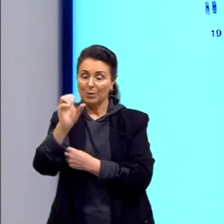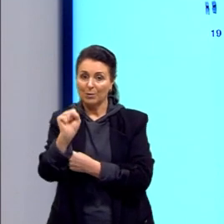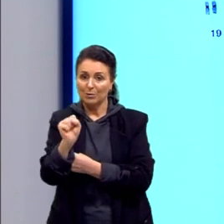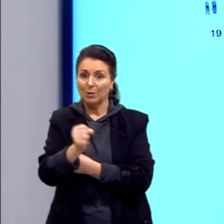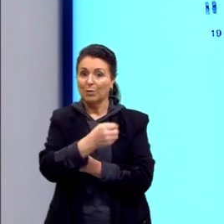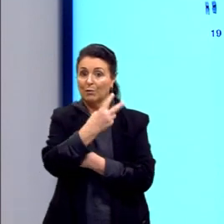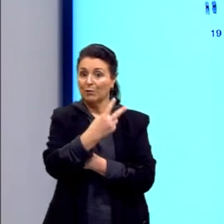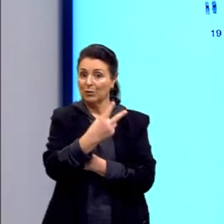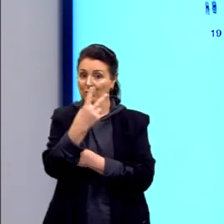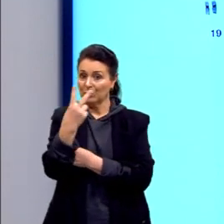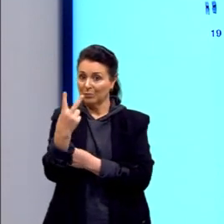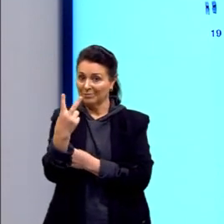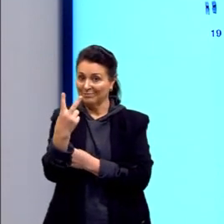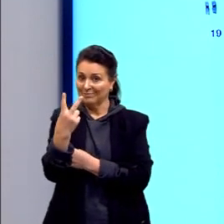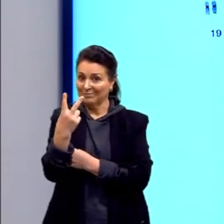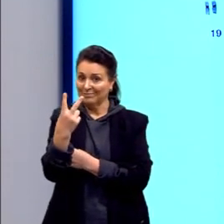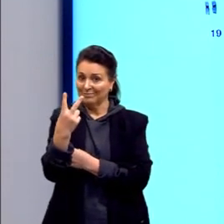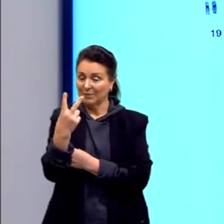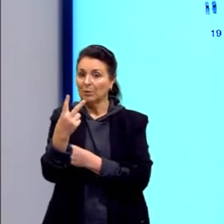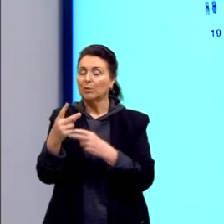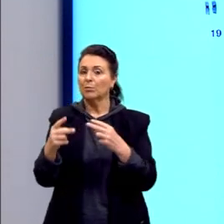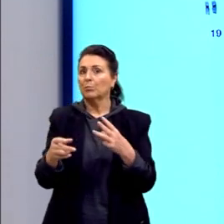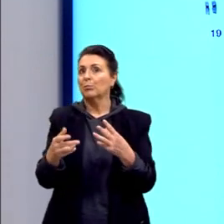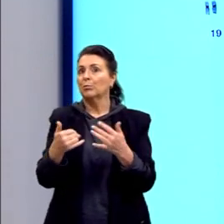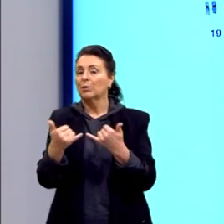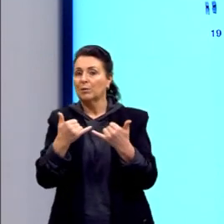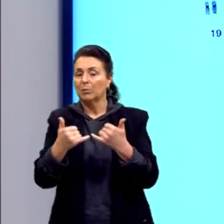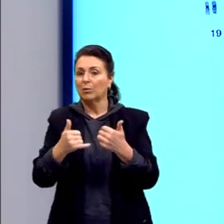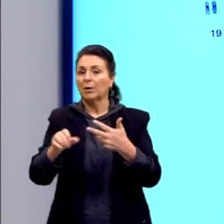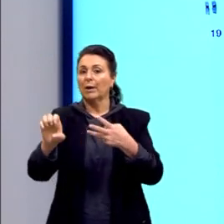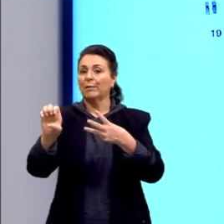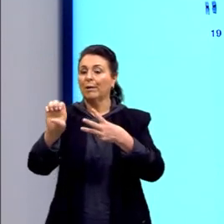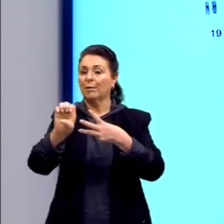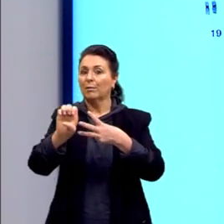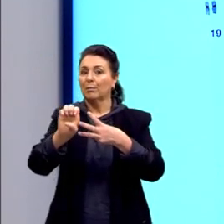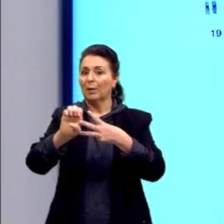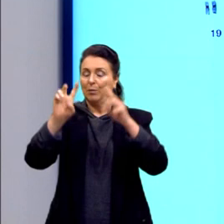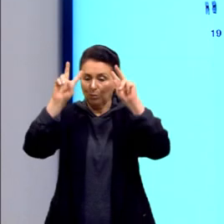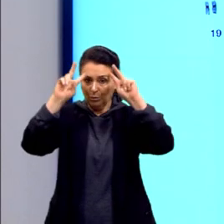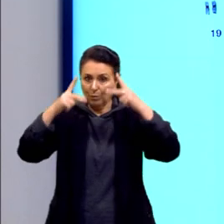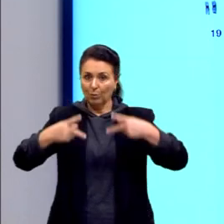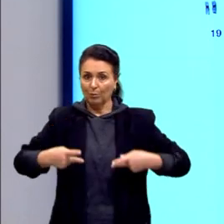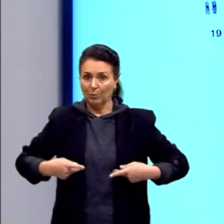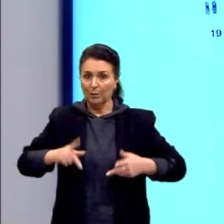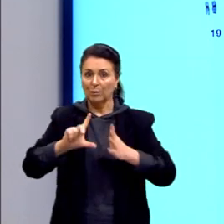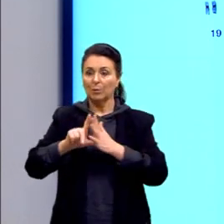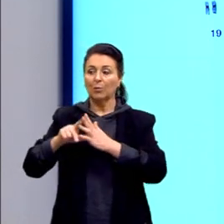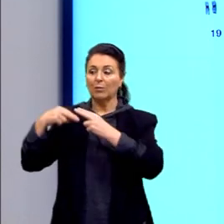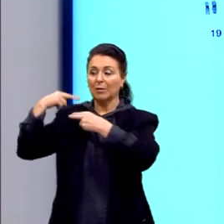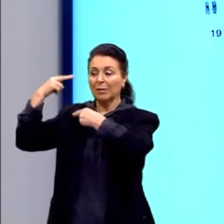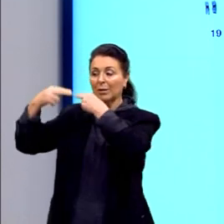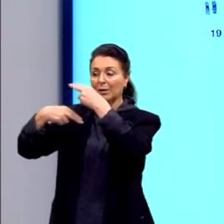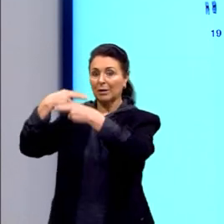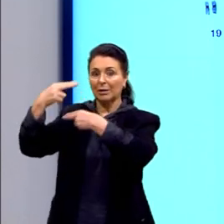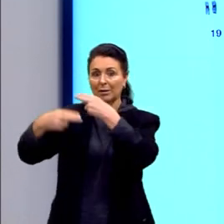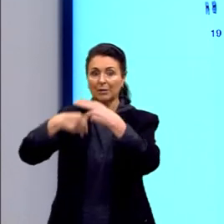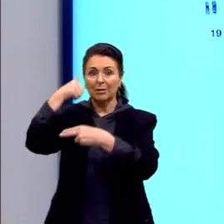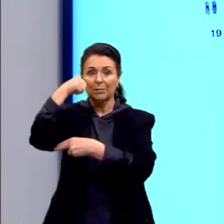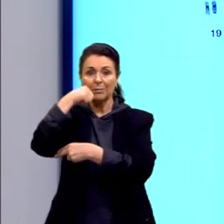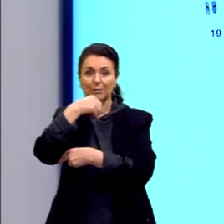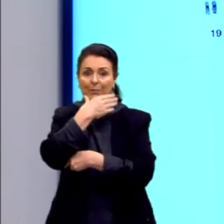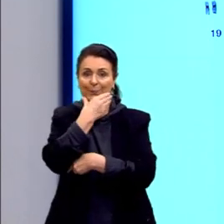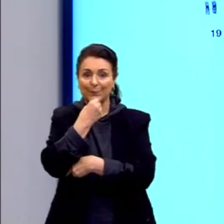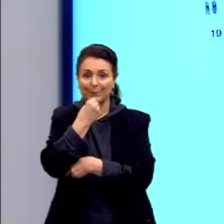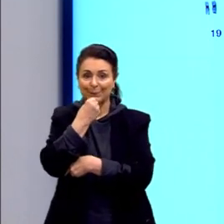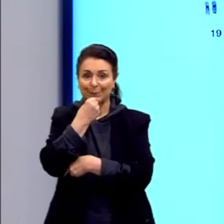os 22, por exemplo, na espécie humana ali. E depois, nós temos a herança sexual. A